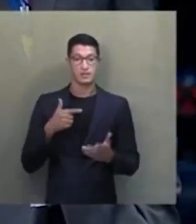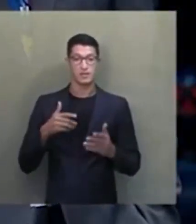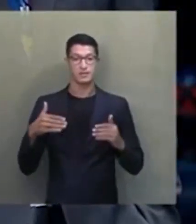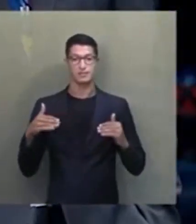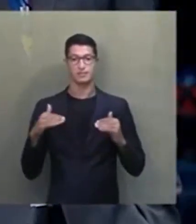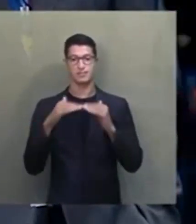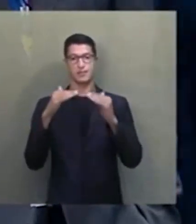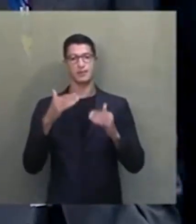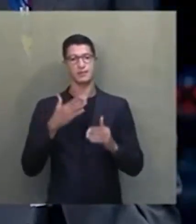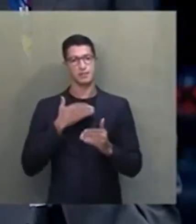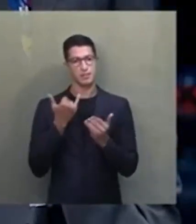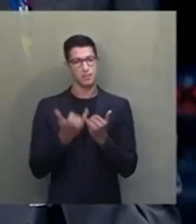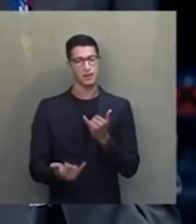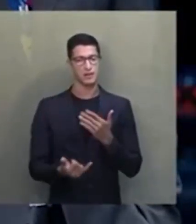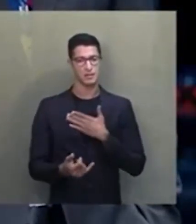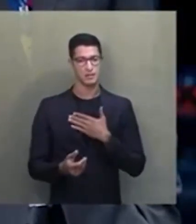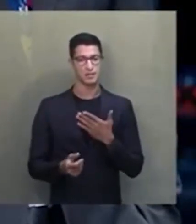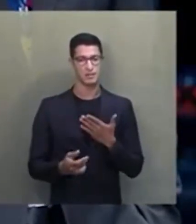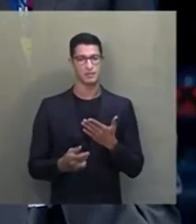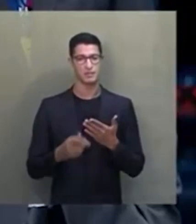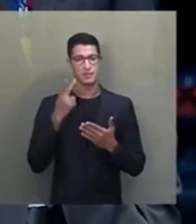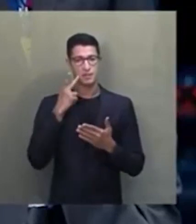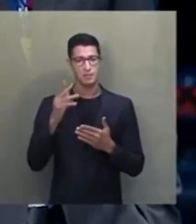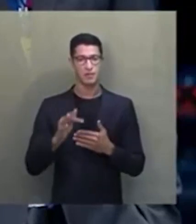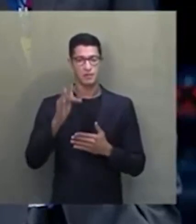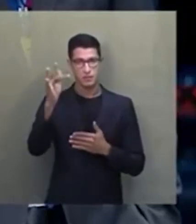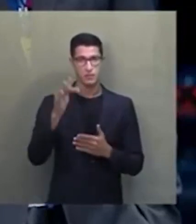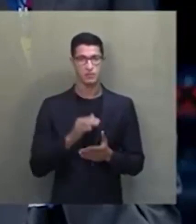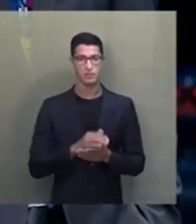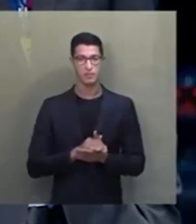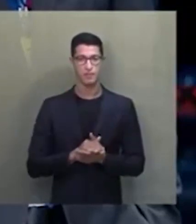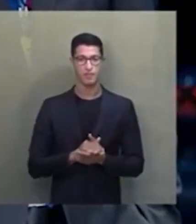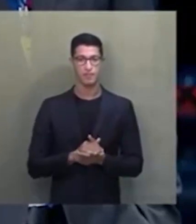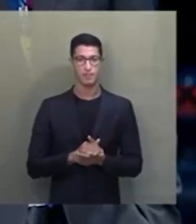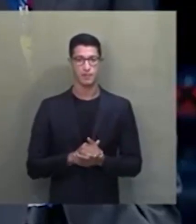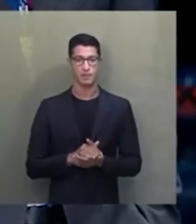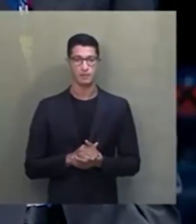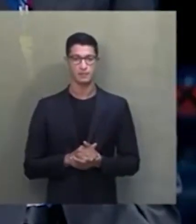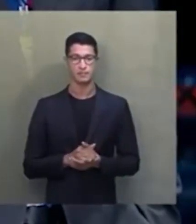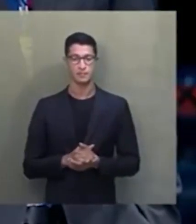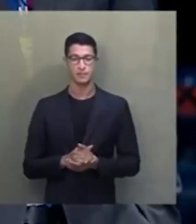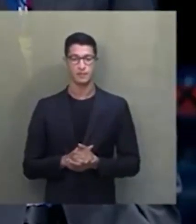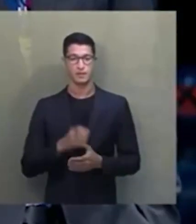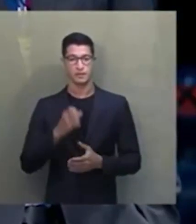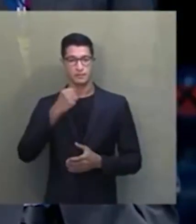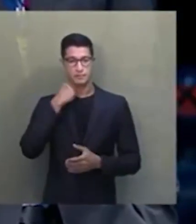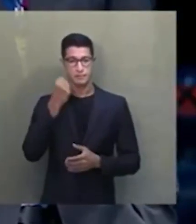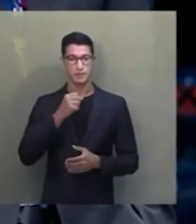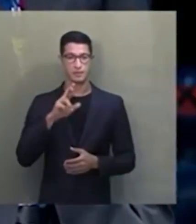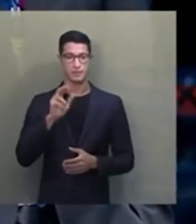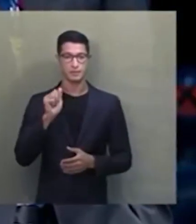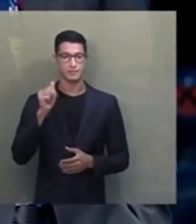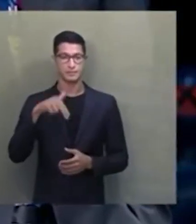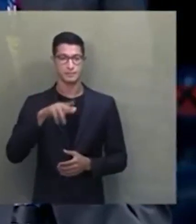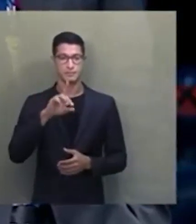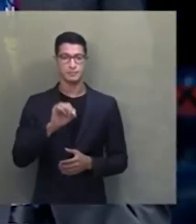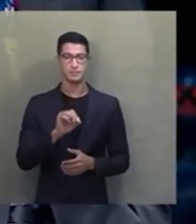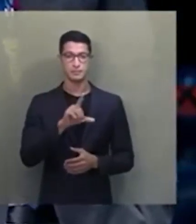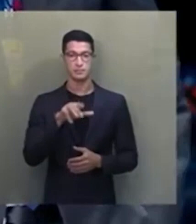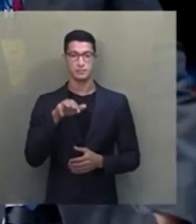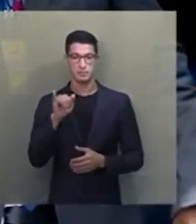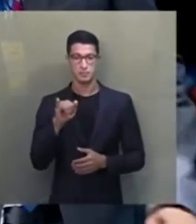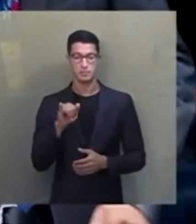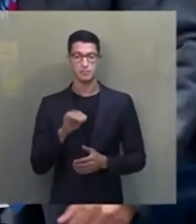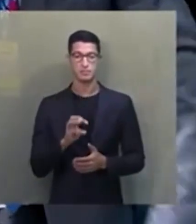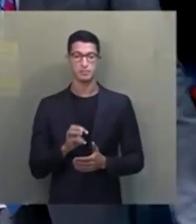gastos do governo e é, sim, também uma mágica eleitoreira tirada de última da cartola de Jair Bolsonaro e Paulo